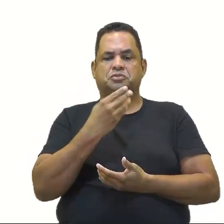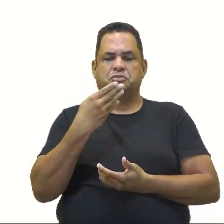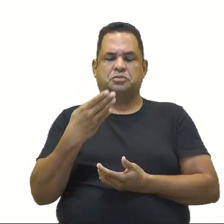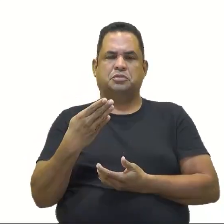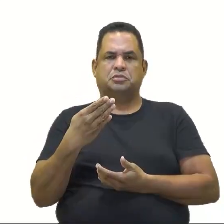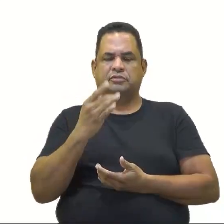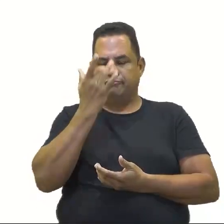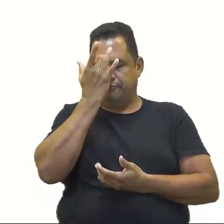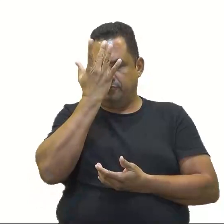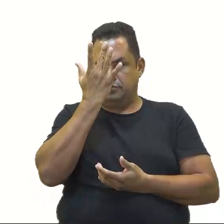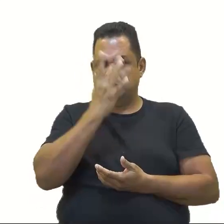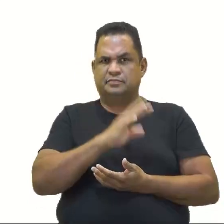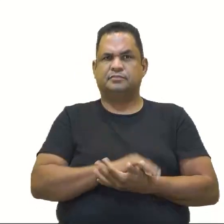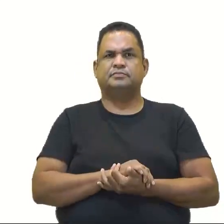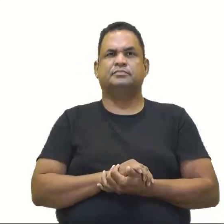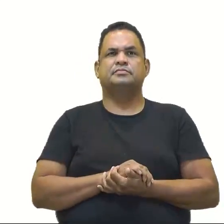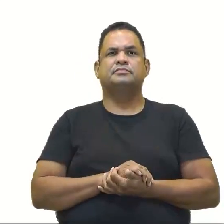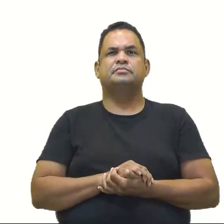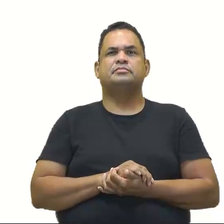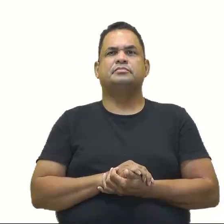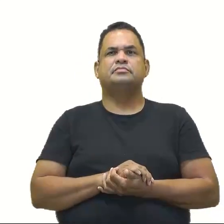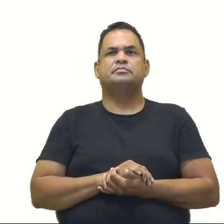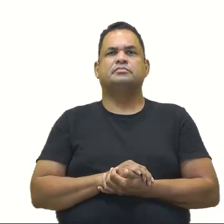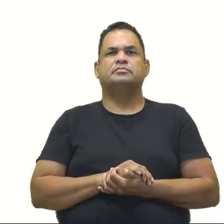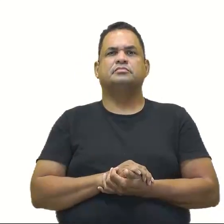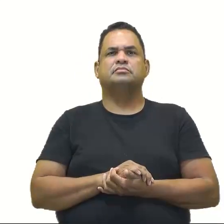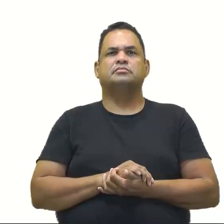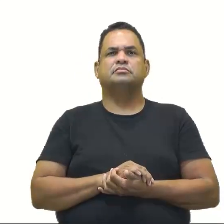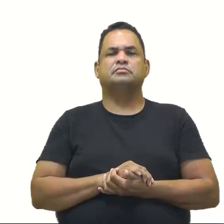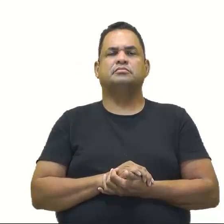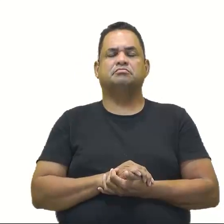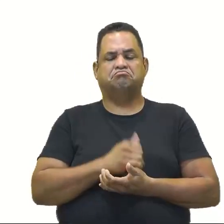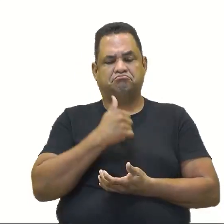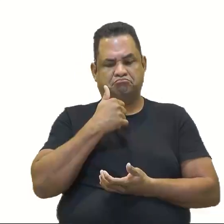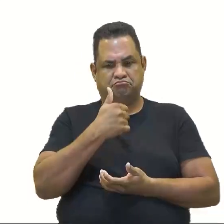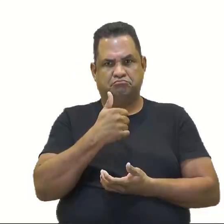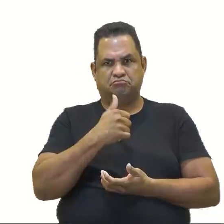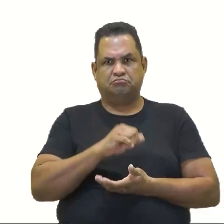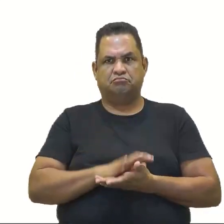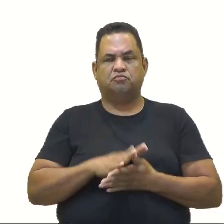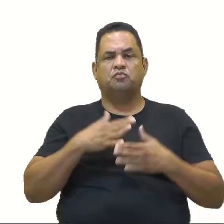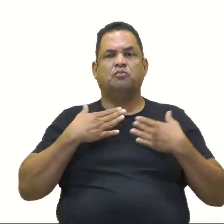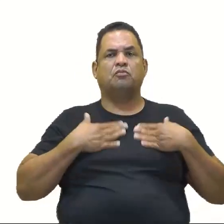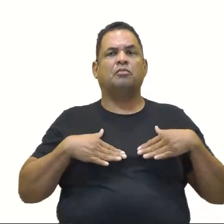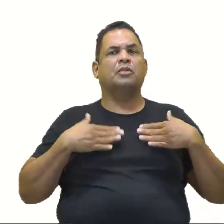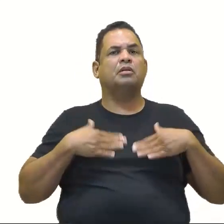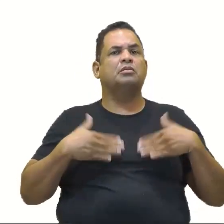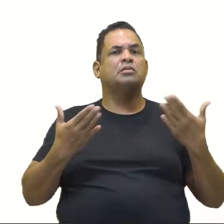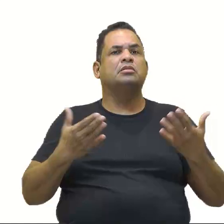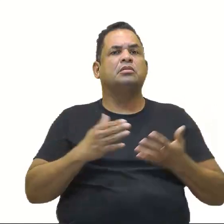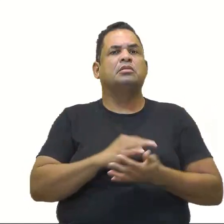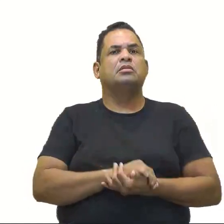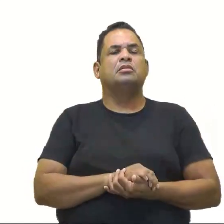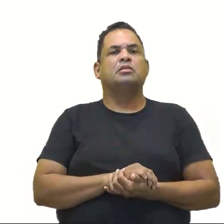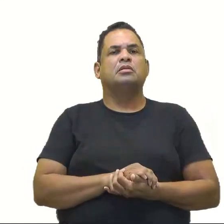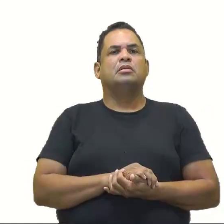Fácil, né? Fácil. Beleza, beleza. Tranquilo, tranquilo. Legal.